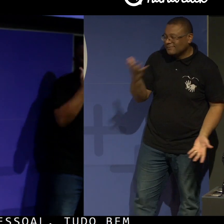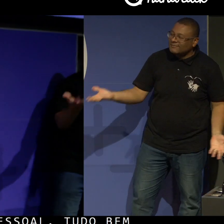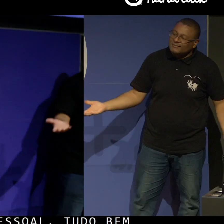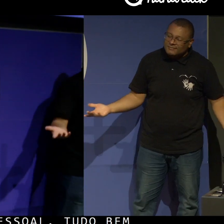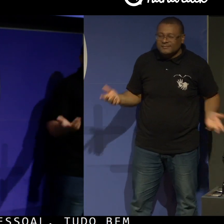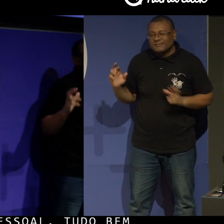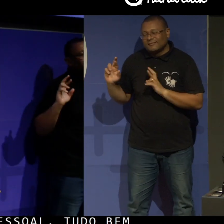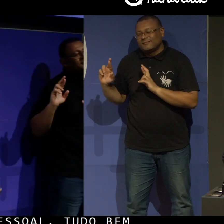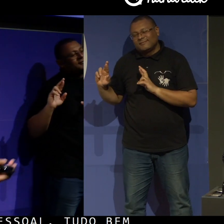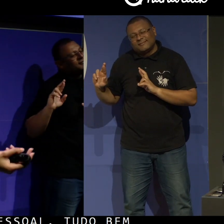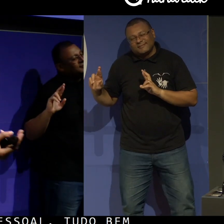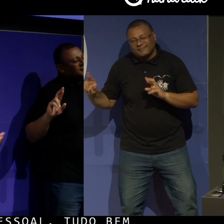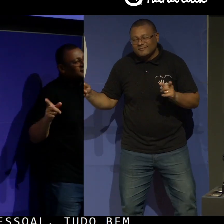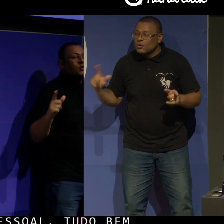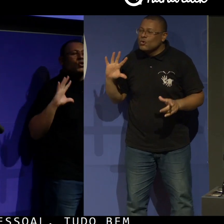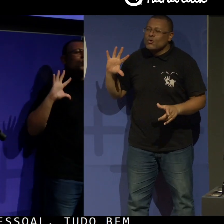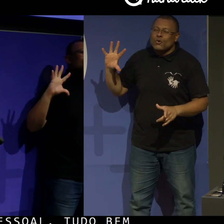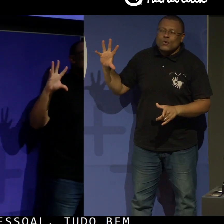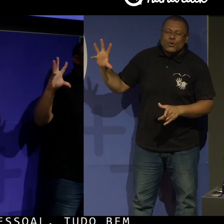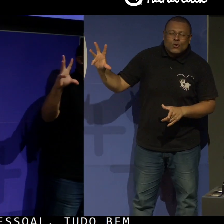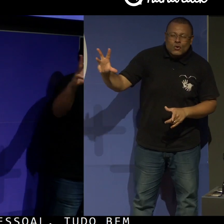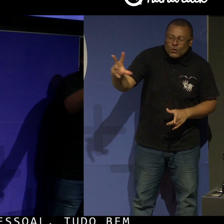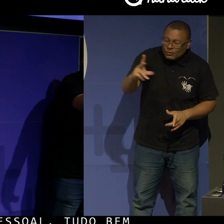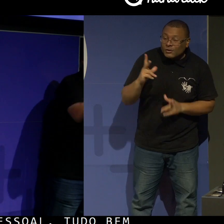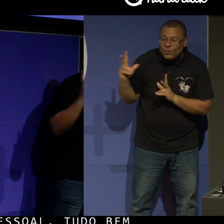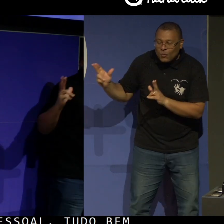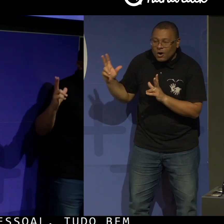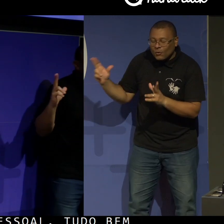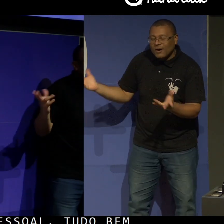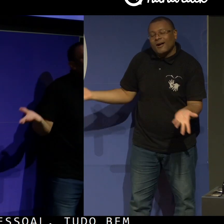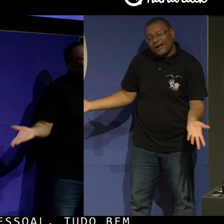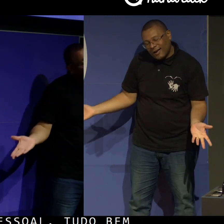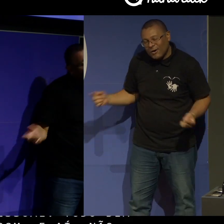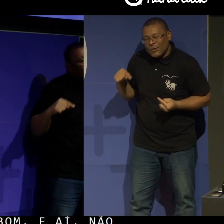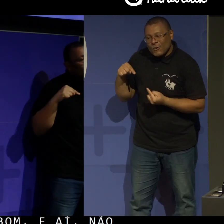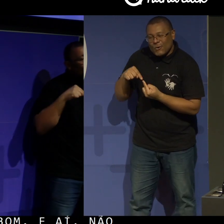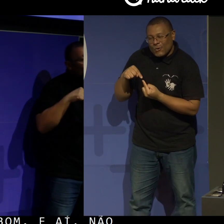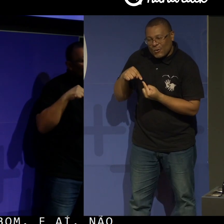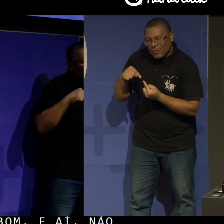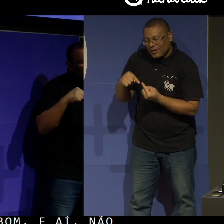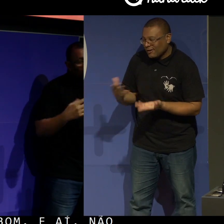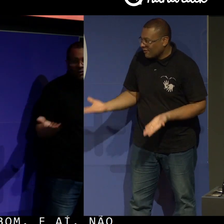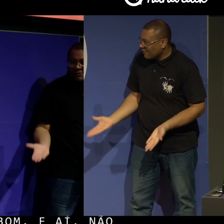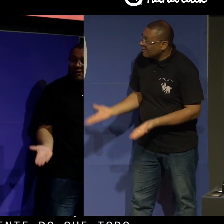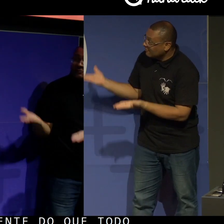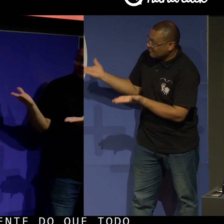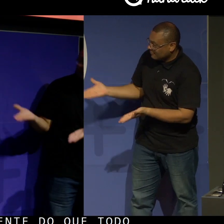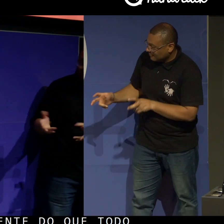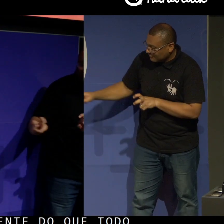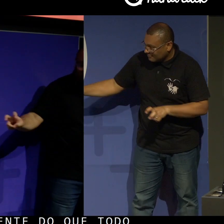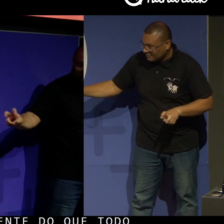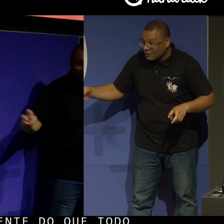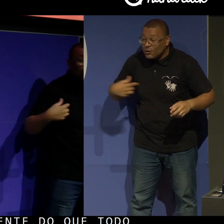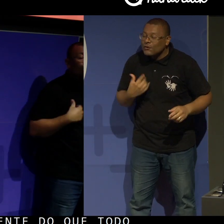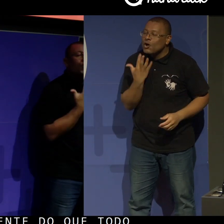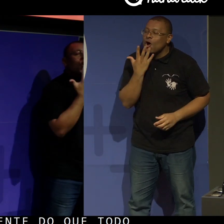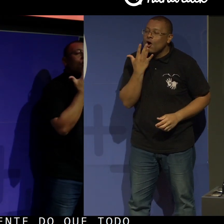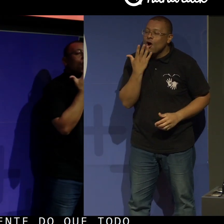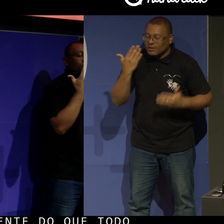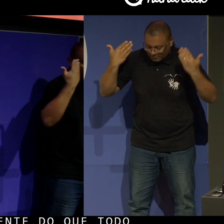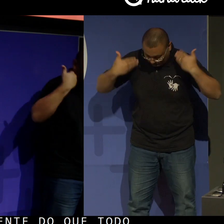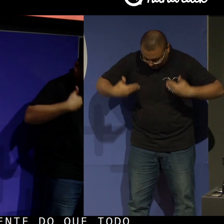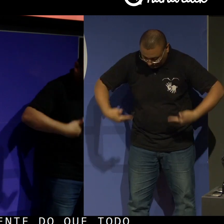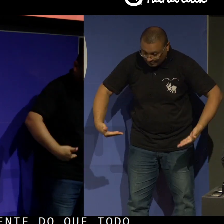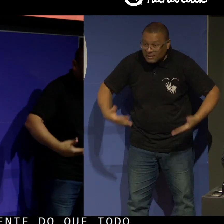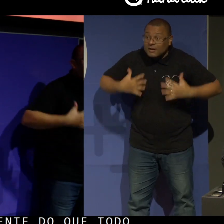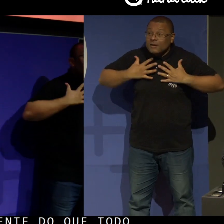tão diferentona do que todo mundo está fazendo e também para ornar com o guide aqui do evento, eu vim toda colorida. Então,